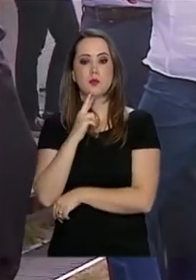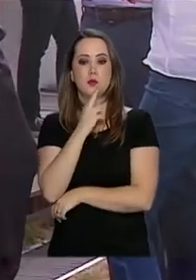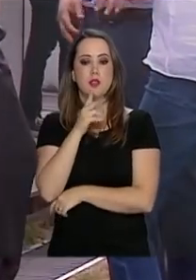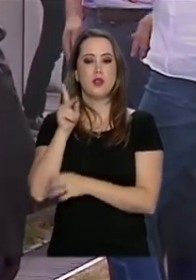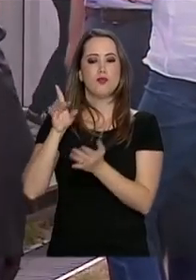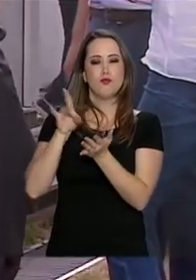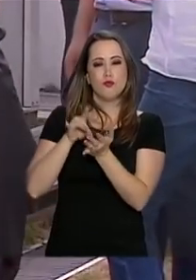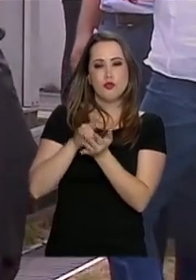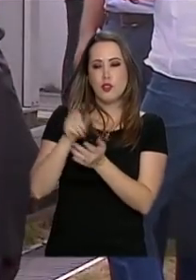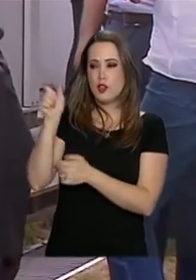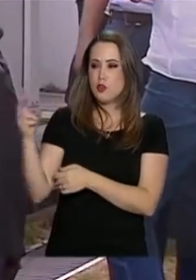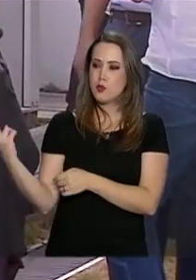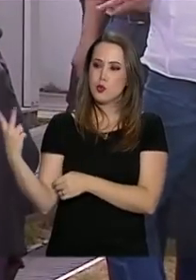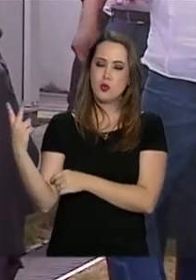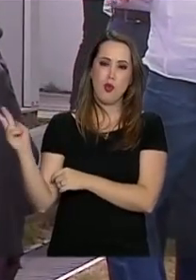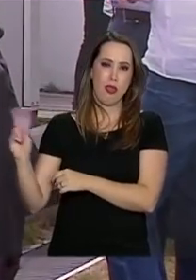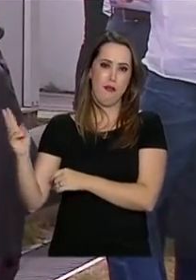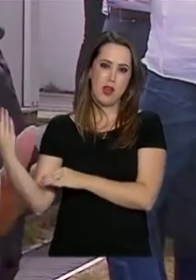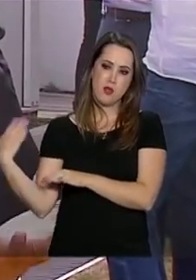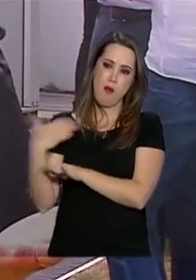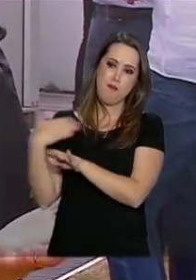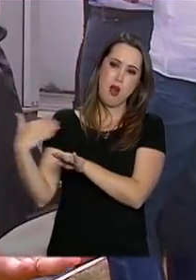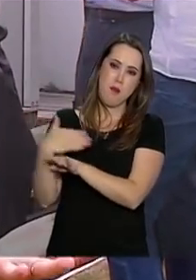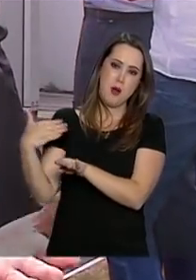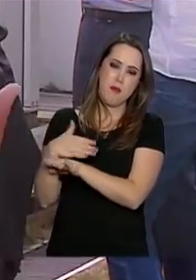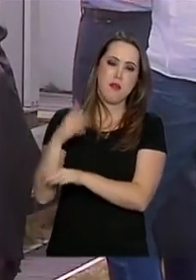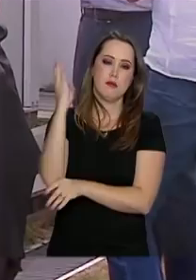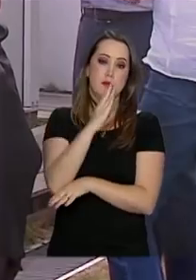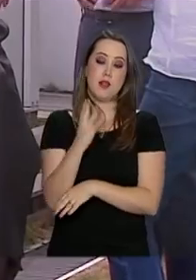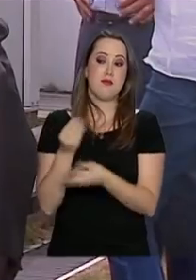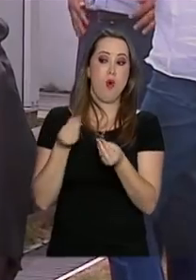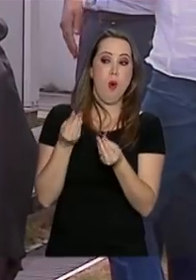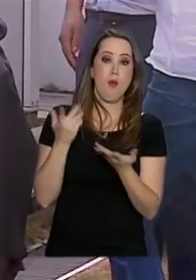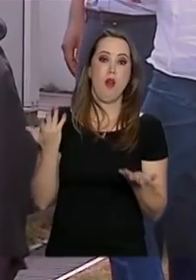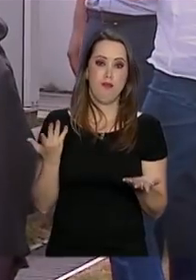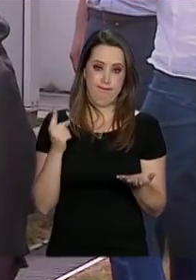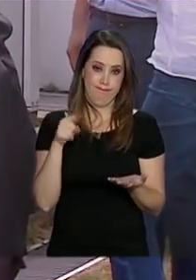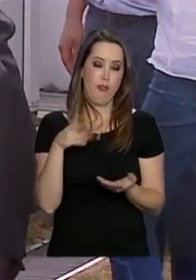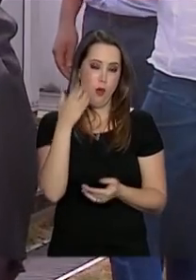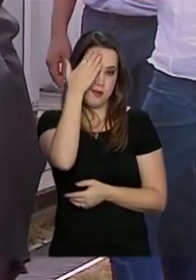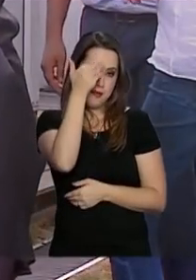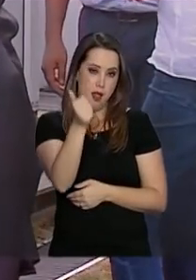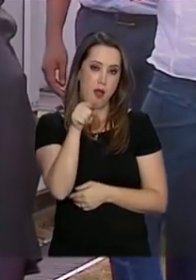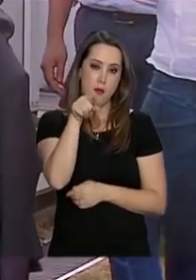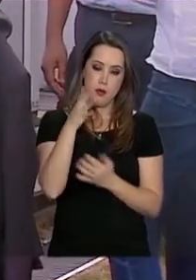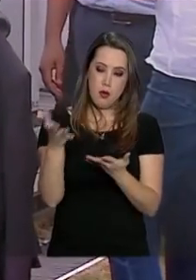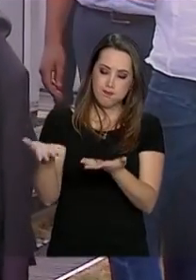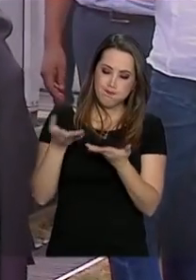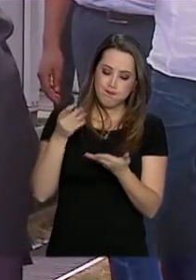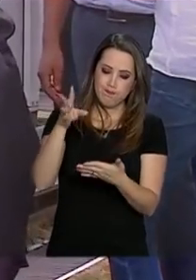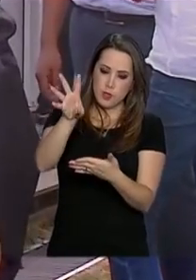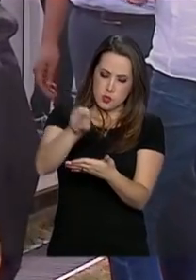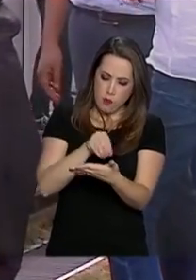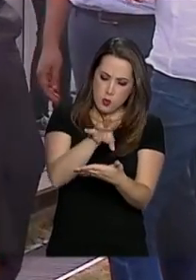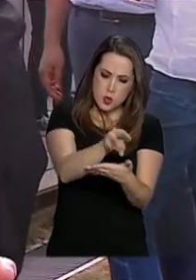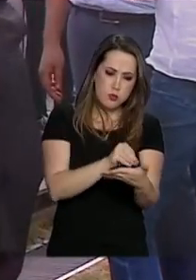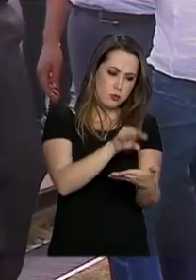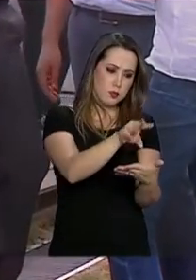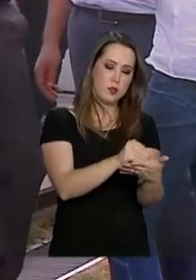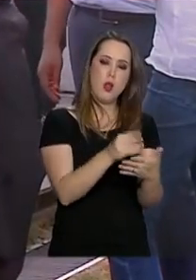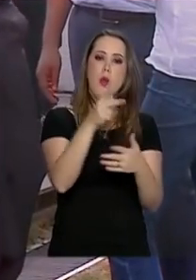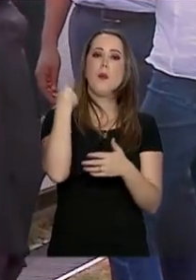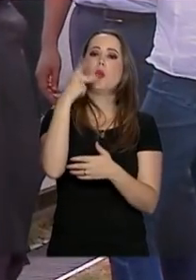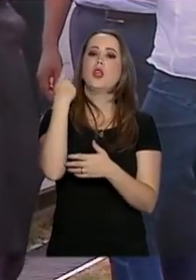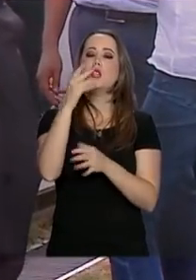dos venezuelanos que buscam abrigo no Brasil. O governo federal quer agora aproveitar os dados colhidos para elaborar políticas públicas